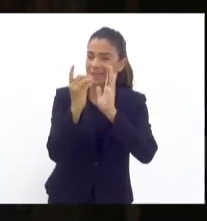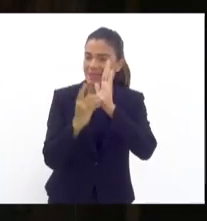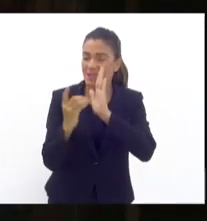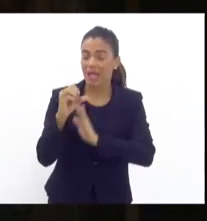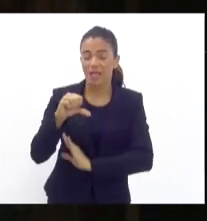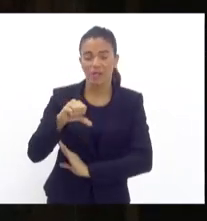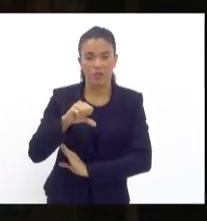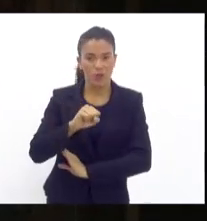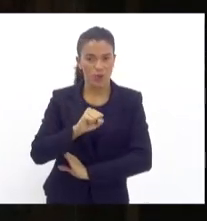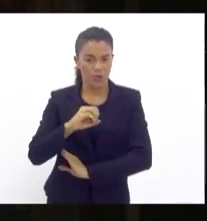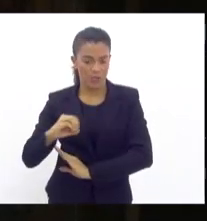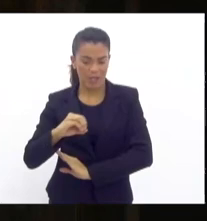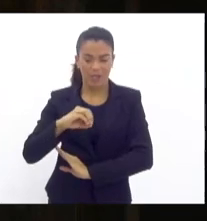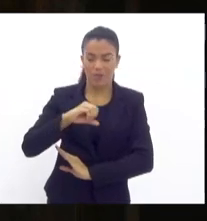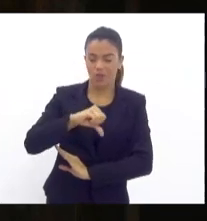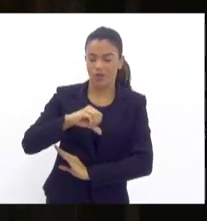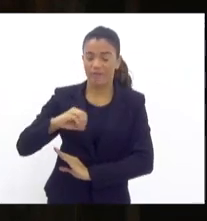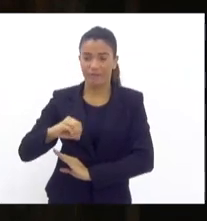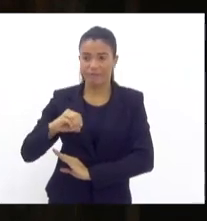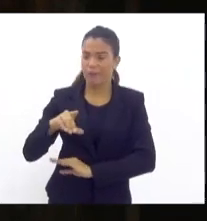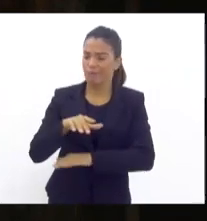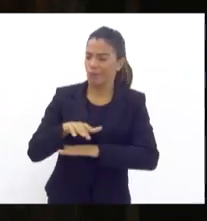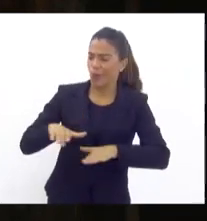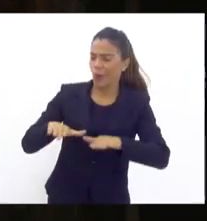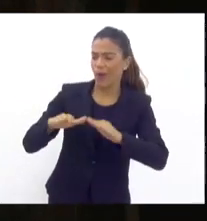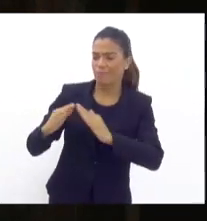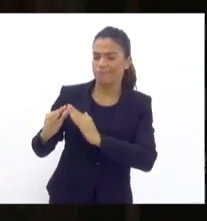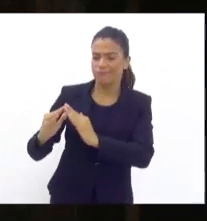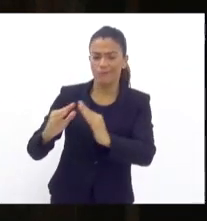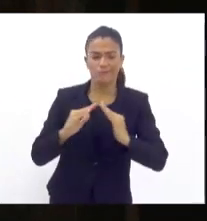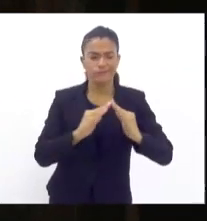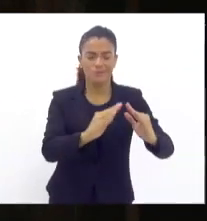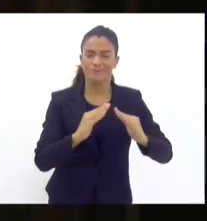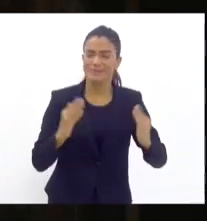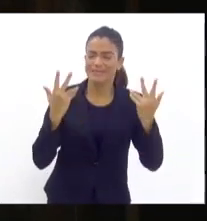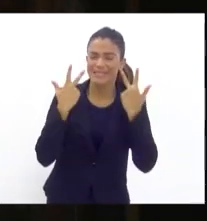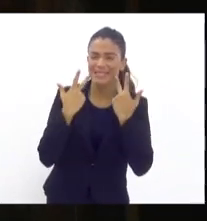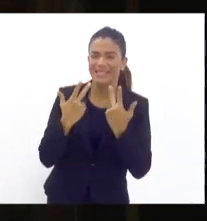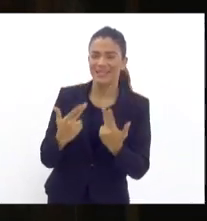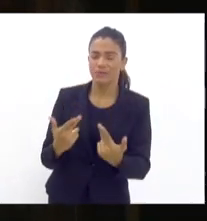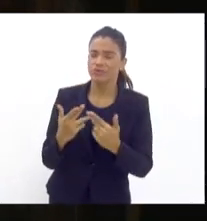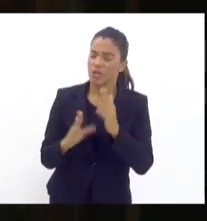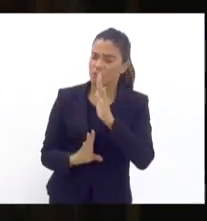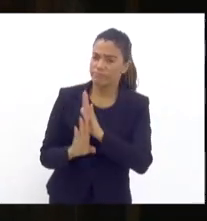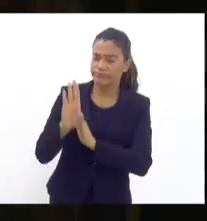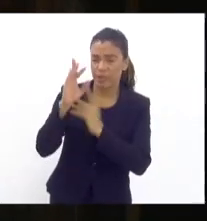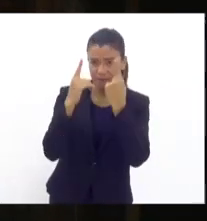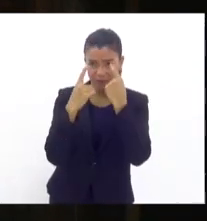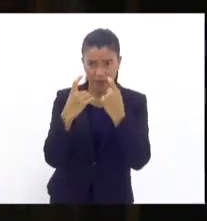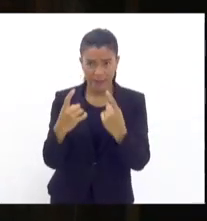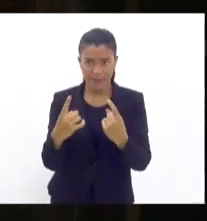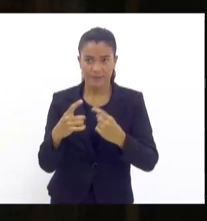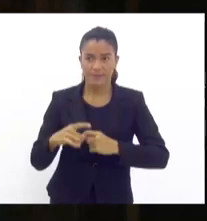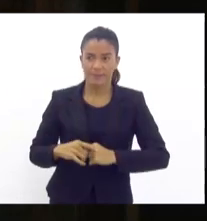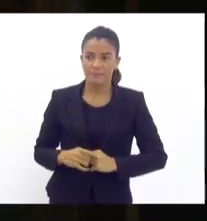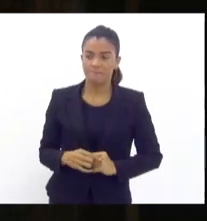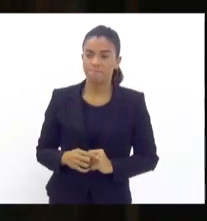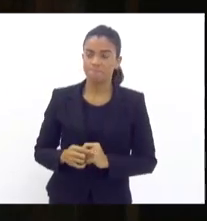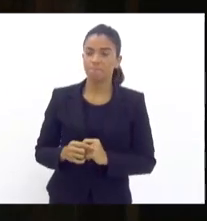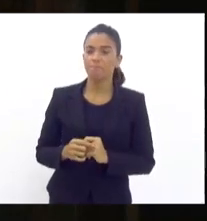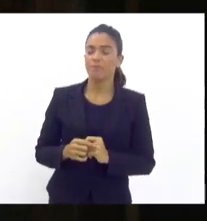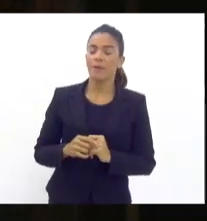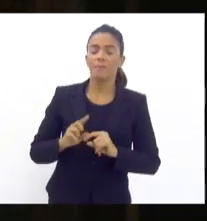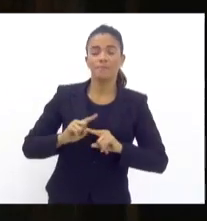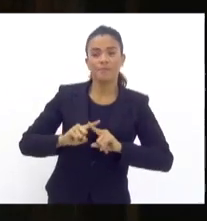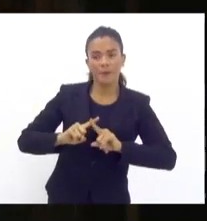tranquilas a nível residencial e vêm sofrendo com essa violência crescente que nós reconhecemos. Mas não